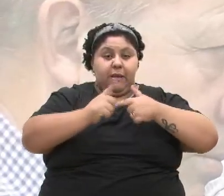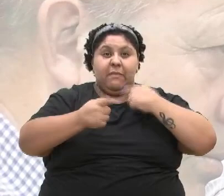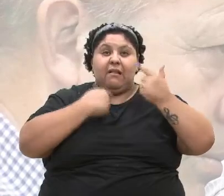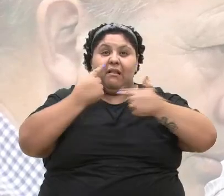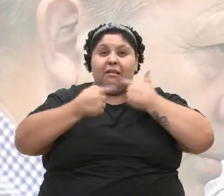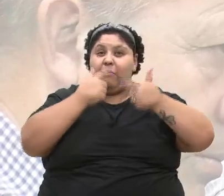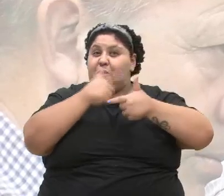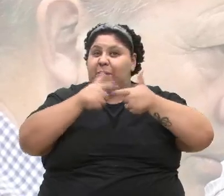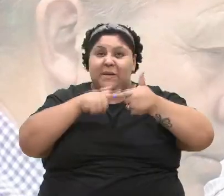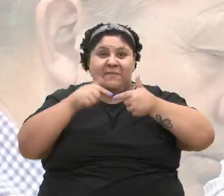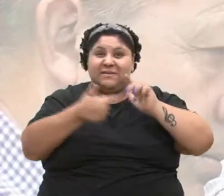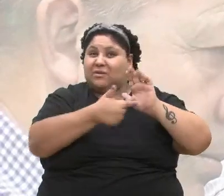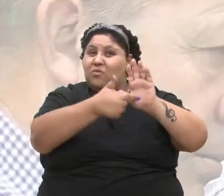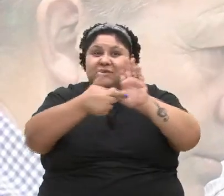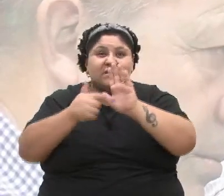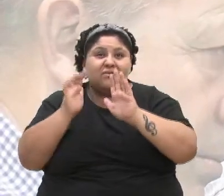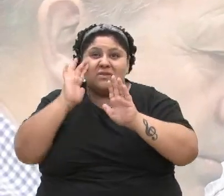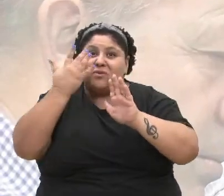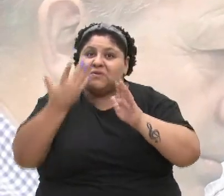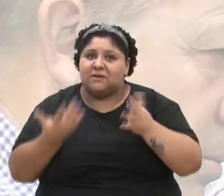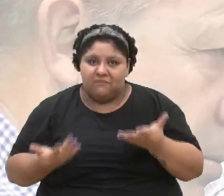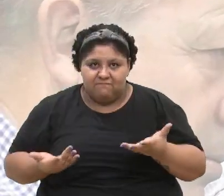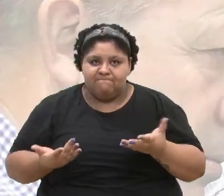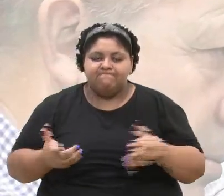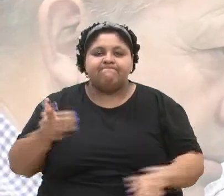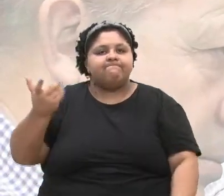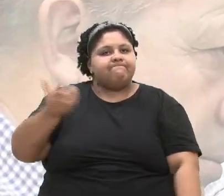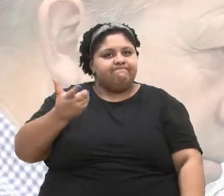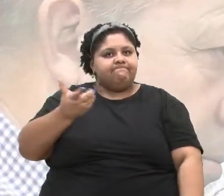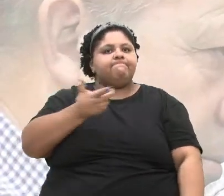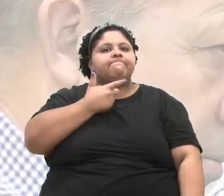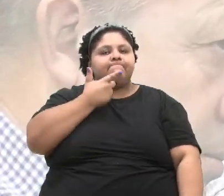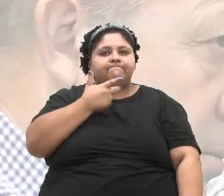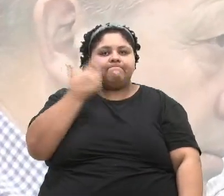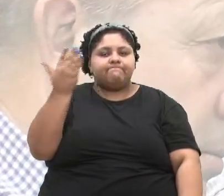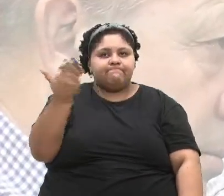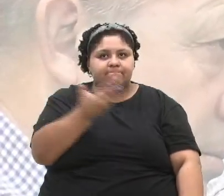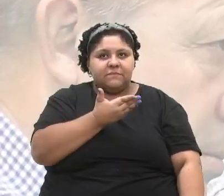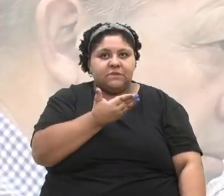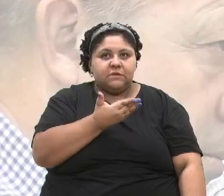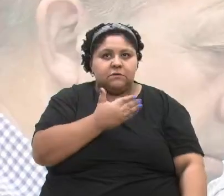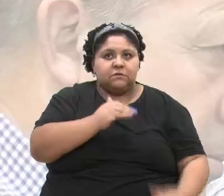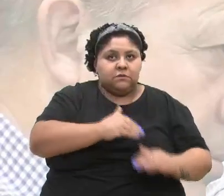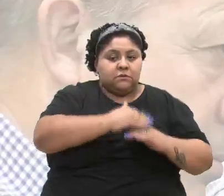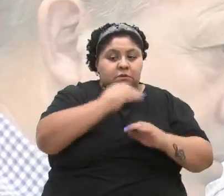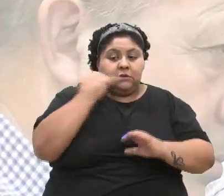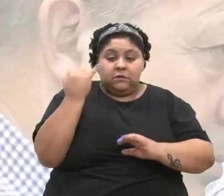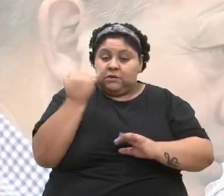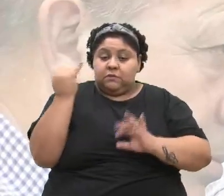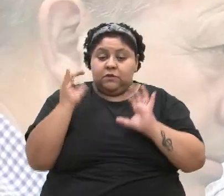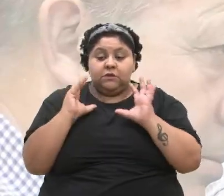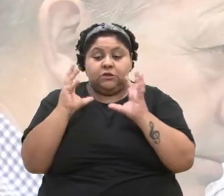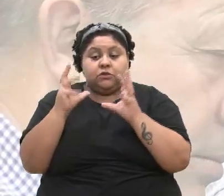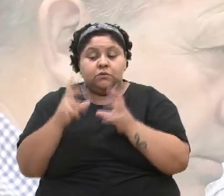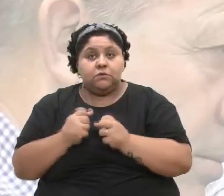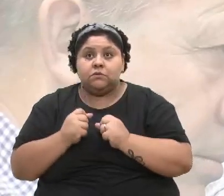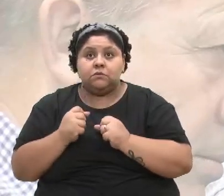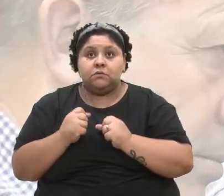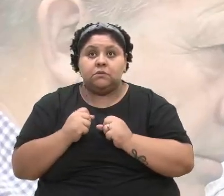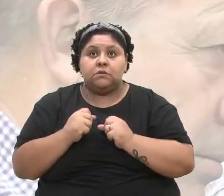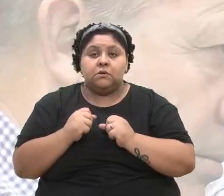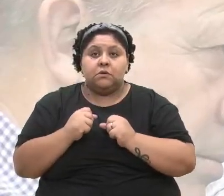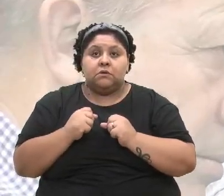trazendo soluções. Então, quero dizer ao senhor que o mais importante de tudo, que